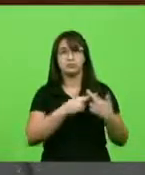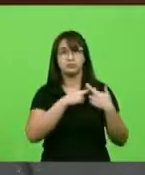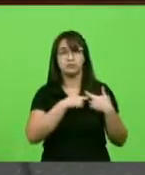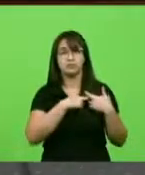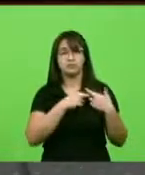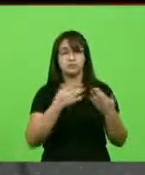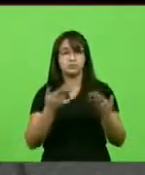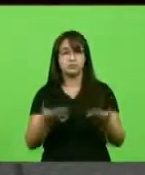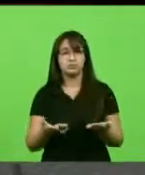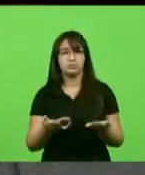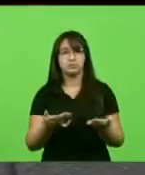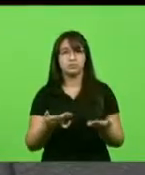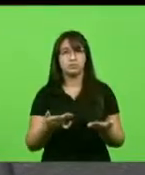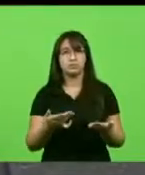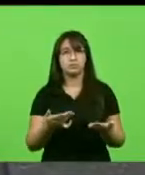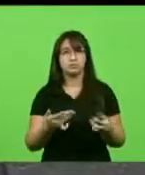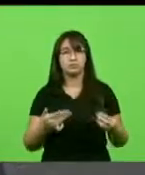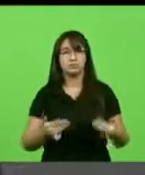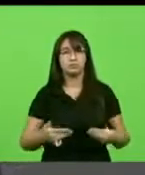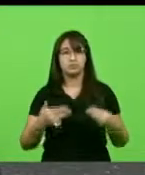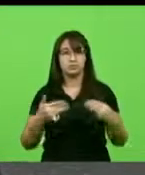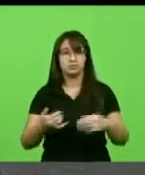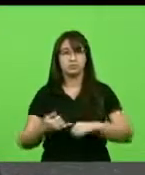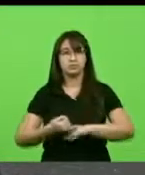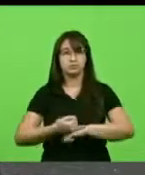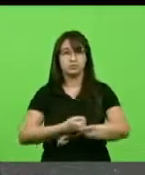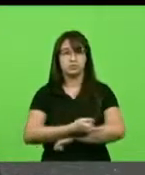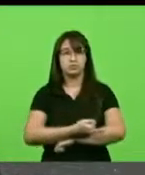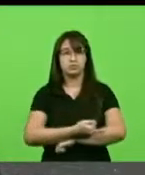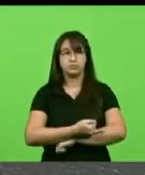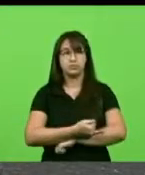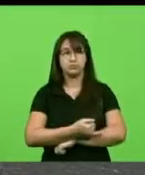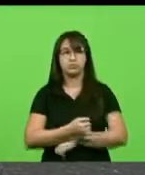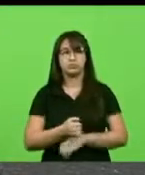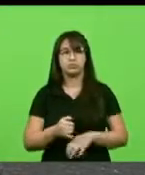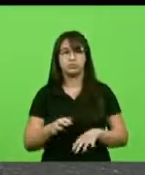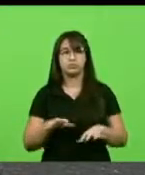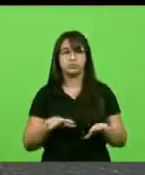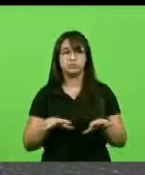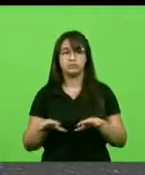de Infraestrutura e Mobilidade Nacional,